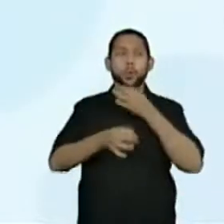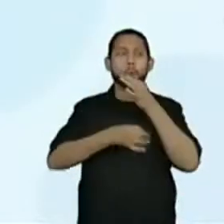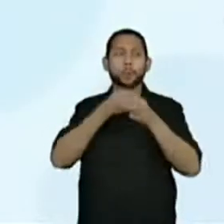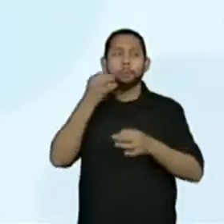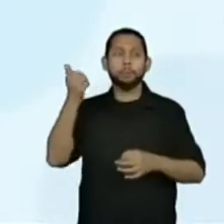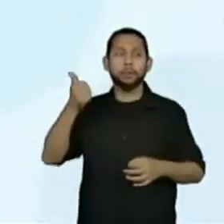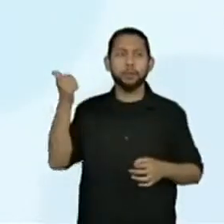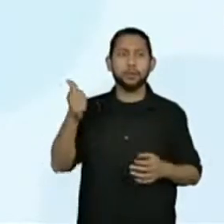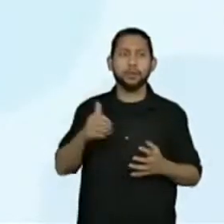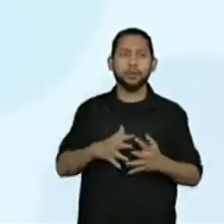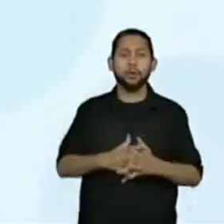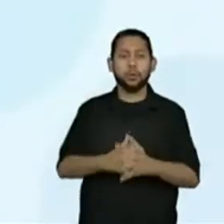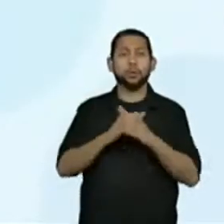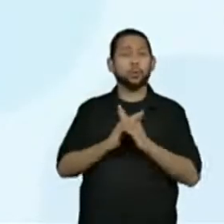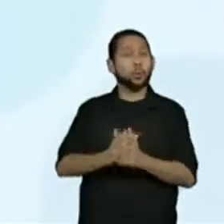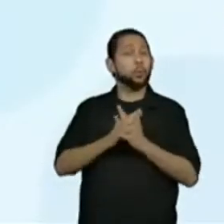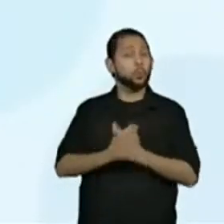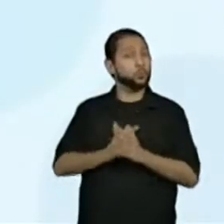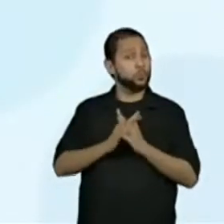Opinião.